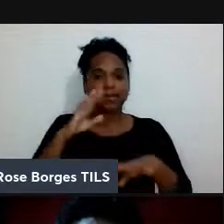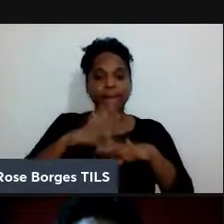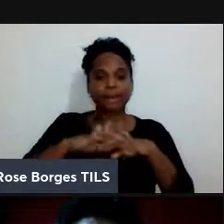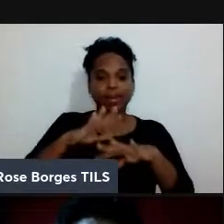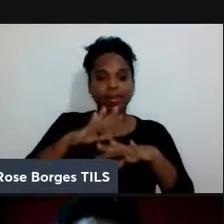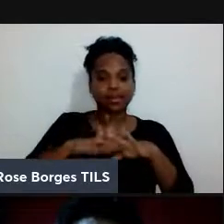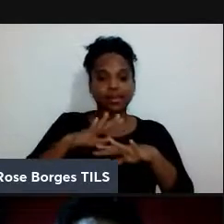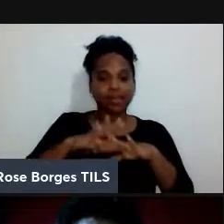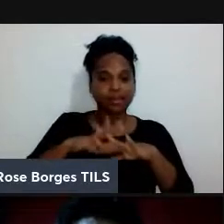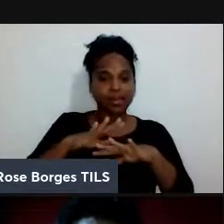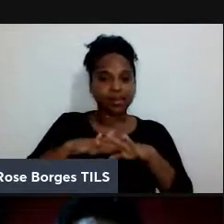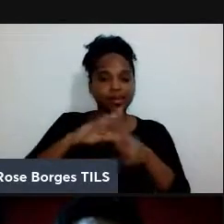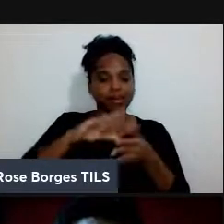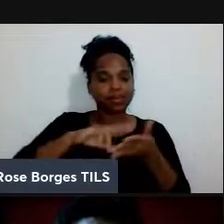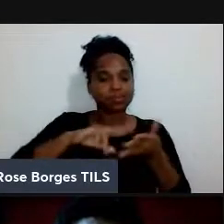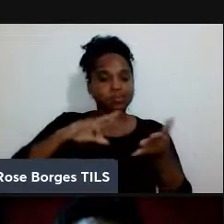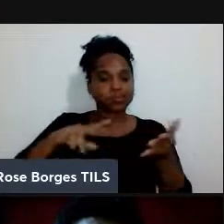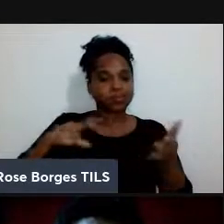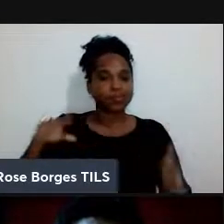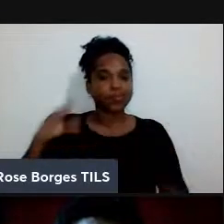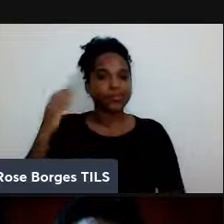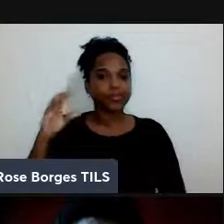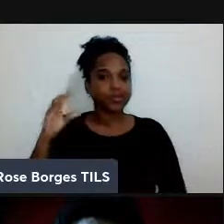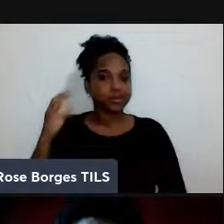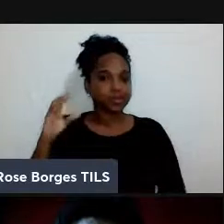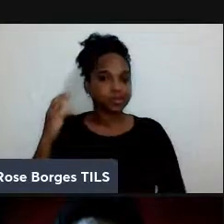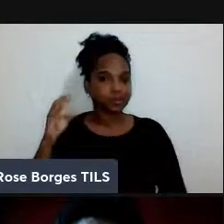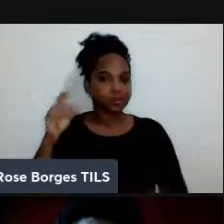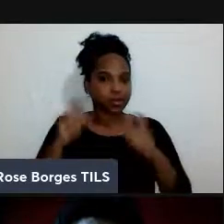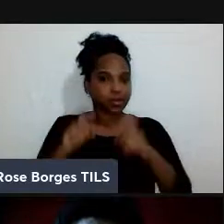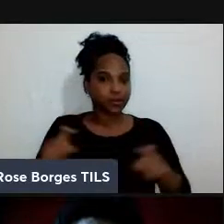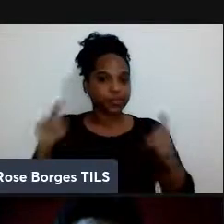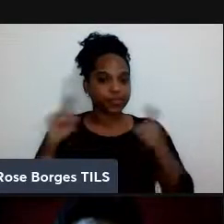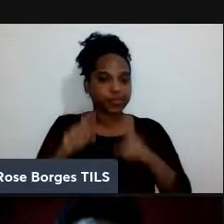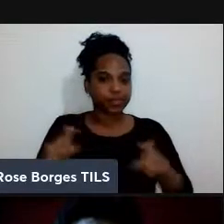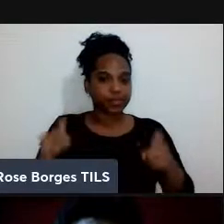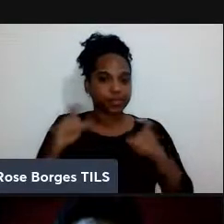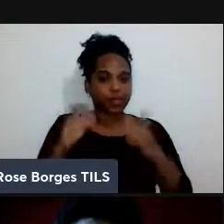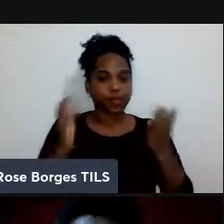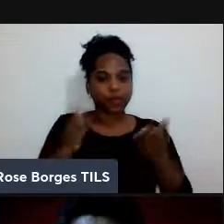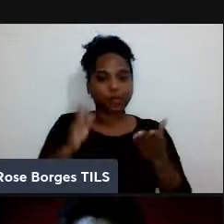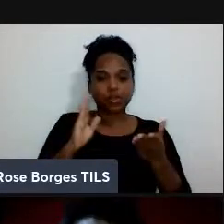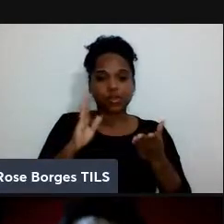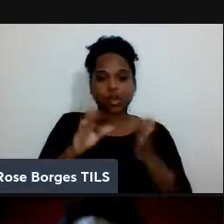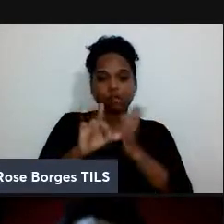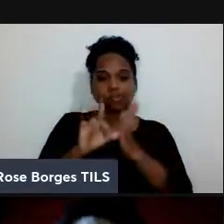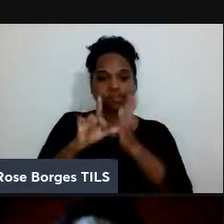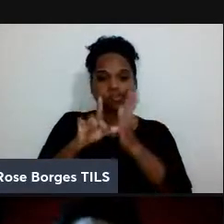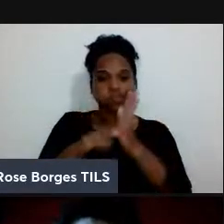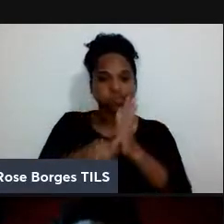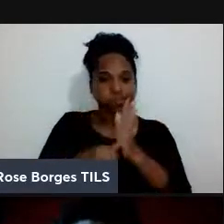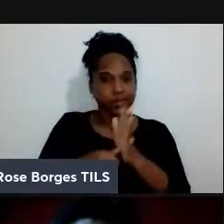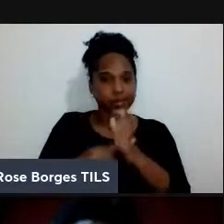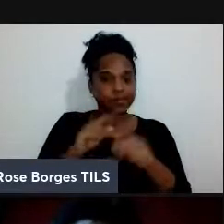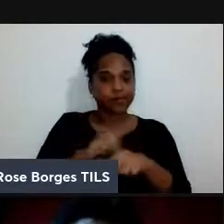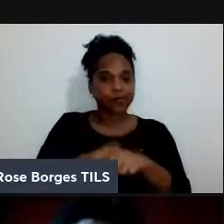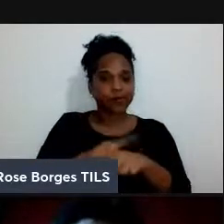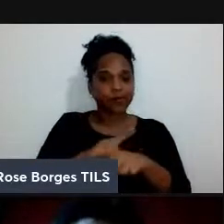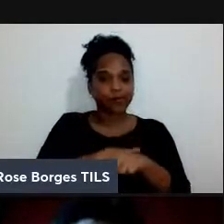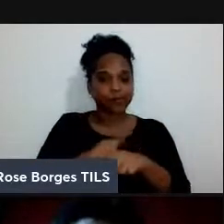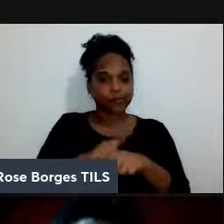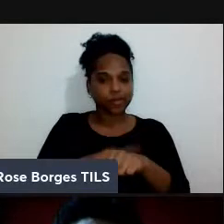computação então assim acho que a gente está mais do que atrasado no tempo a gente está andando para trás agora então